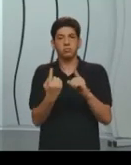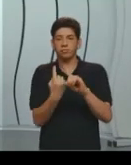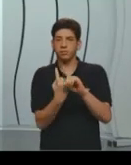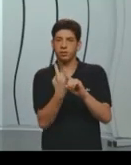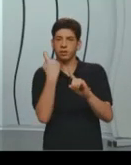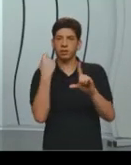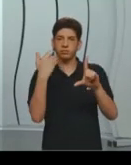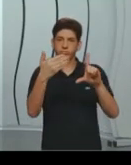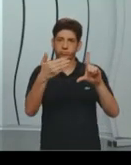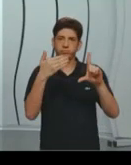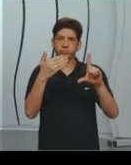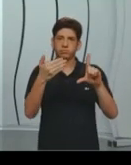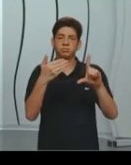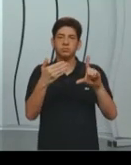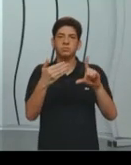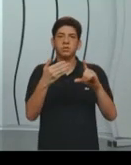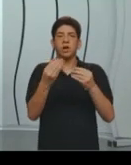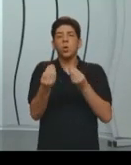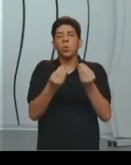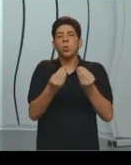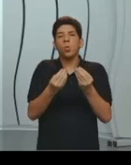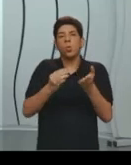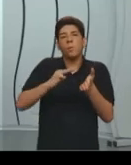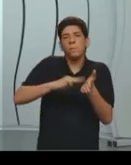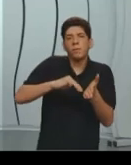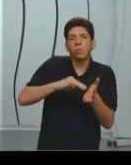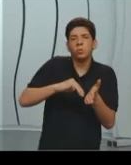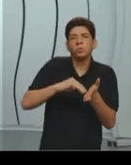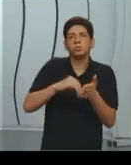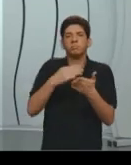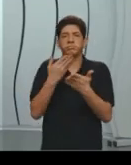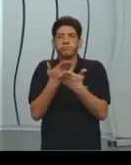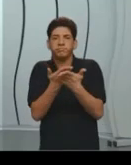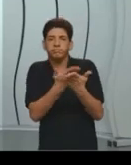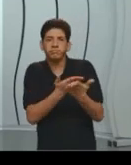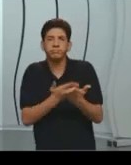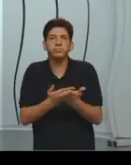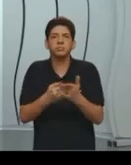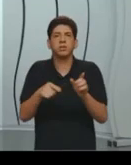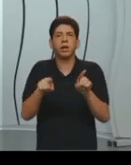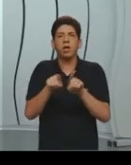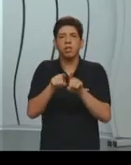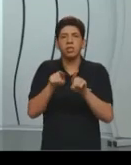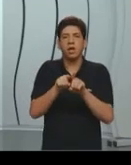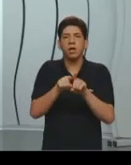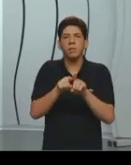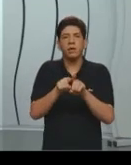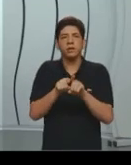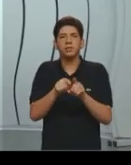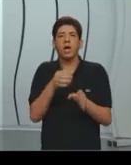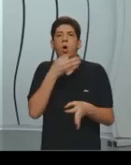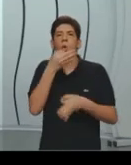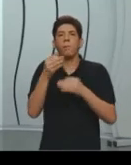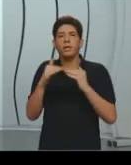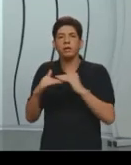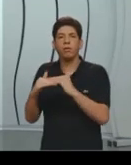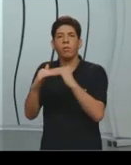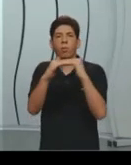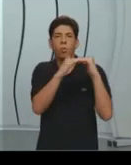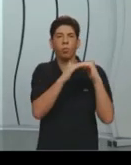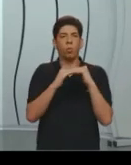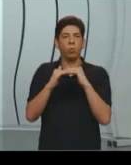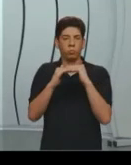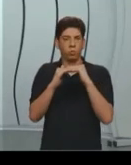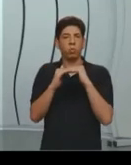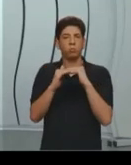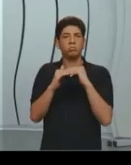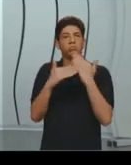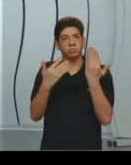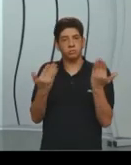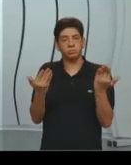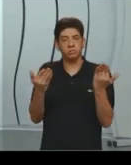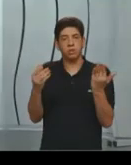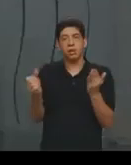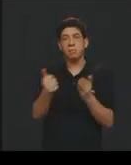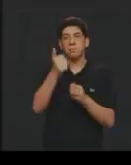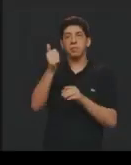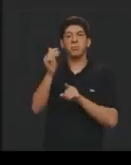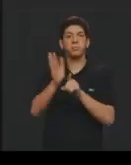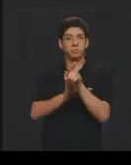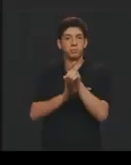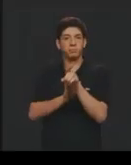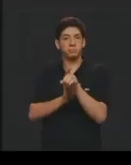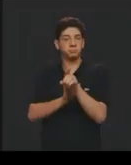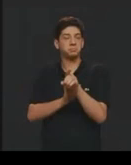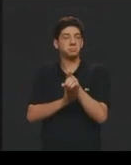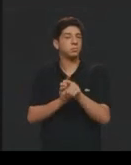método de estudar e desnaturalizar o senso comum a vai utilizar com essa questão. E a primeira pergunta que eu tenho para